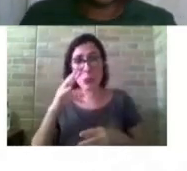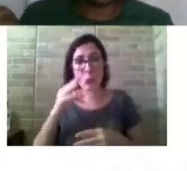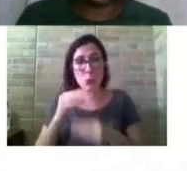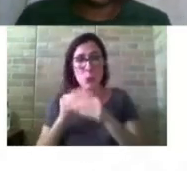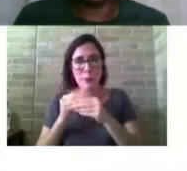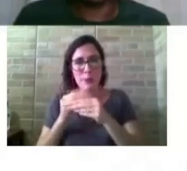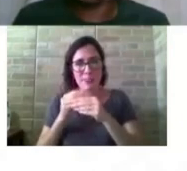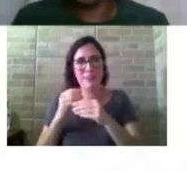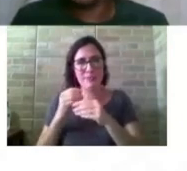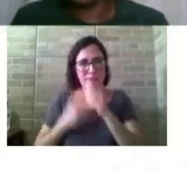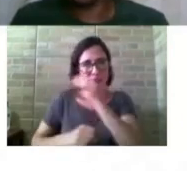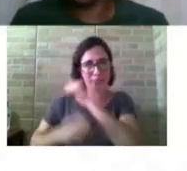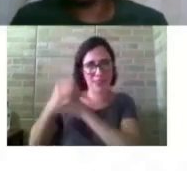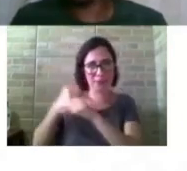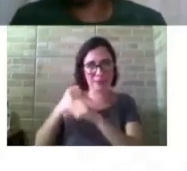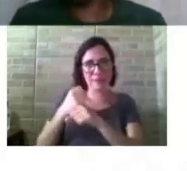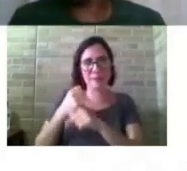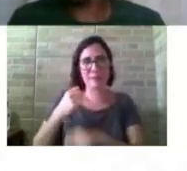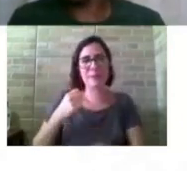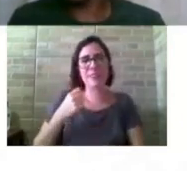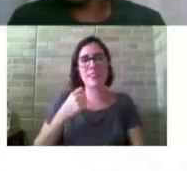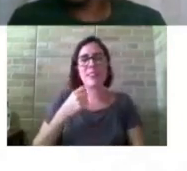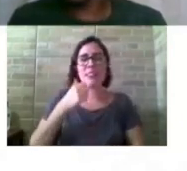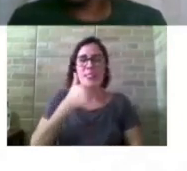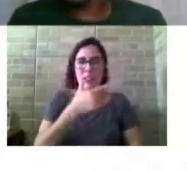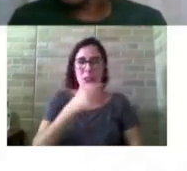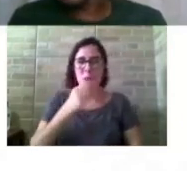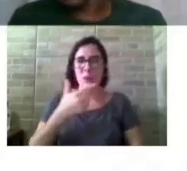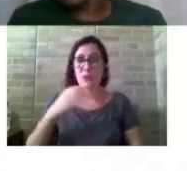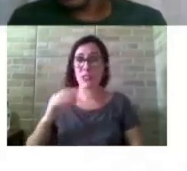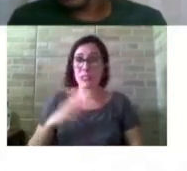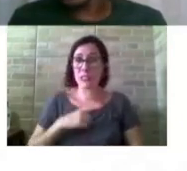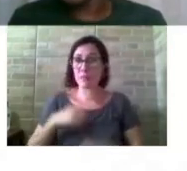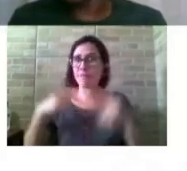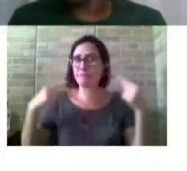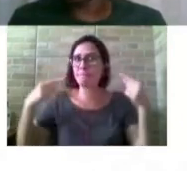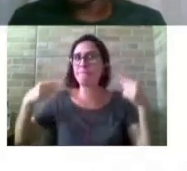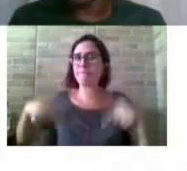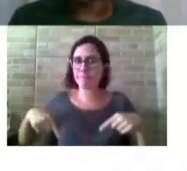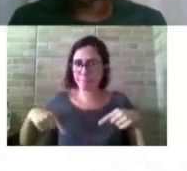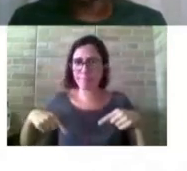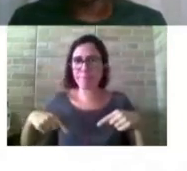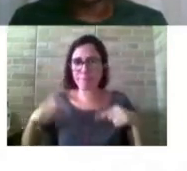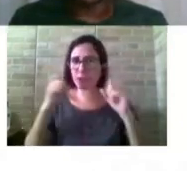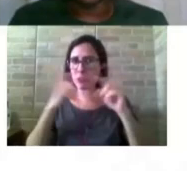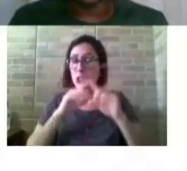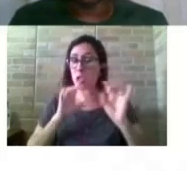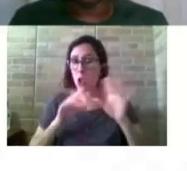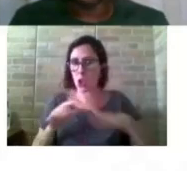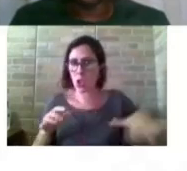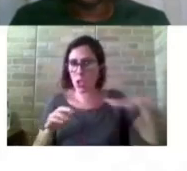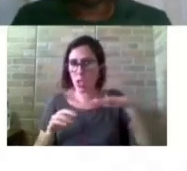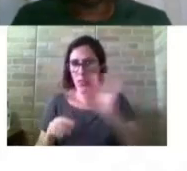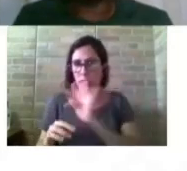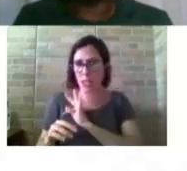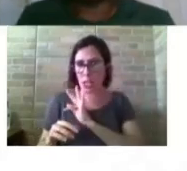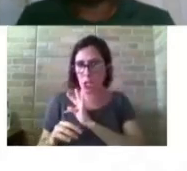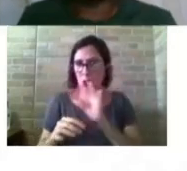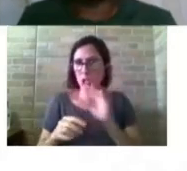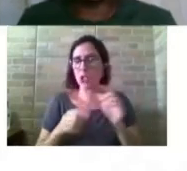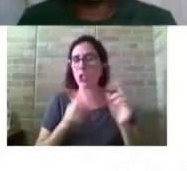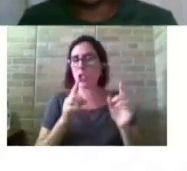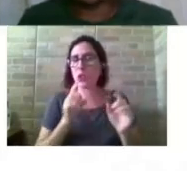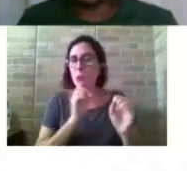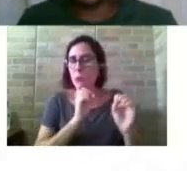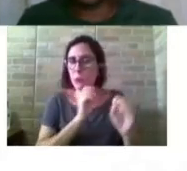semestre de 2020, foi um grande desafio, não só para os técnicos e os docentes, como também